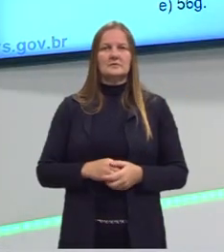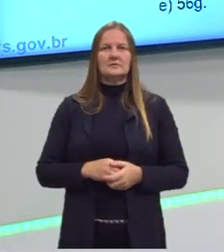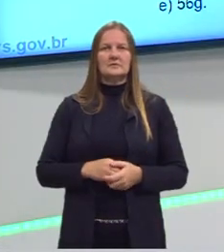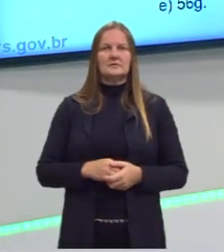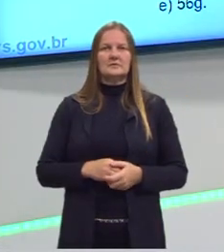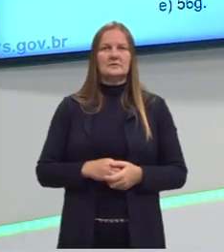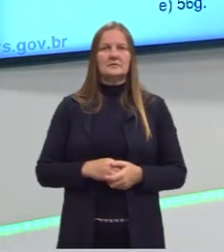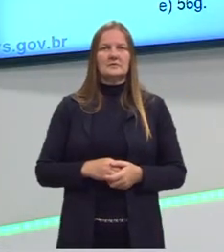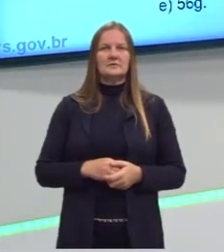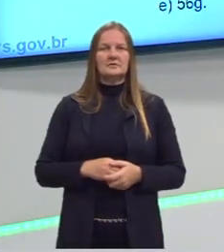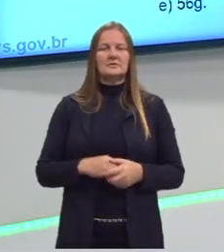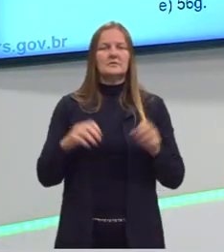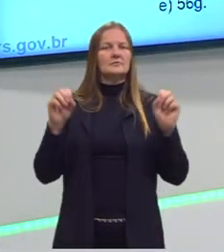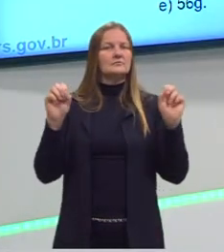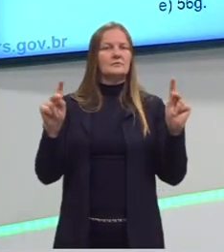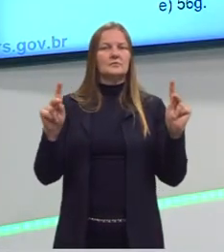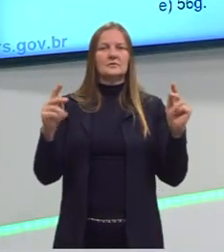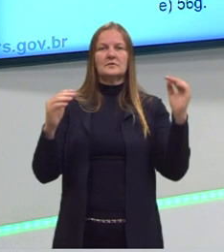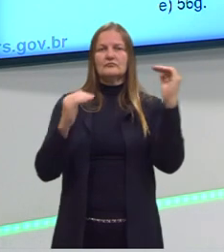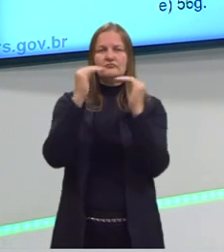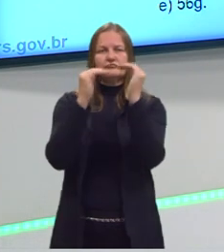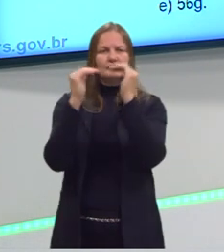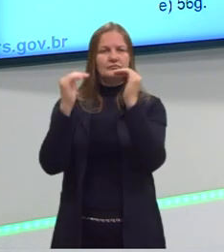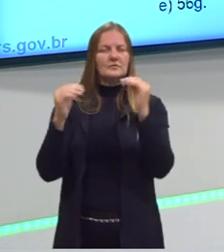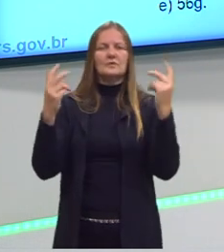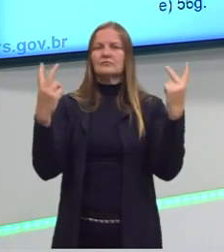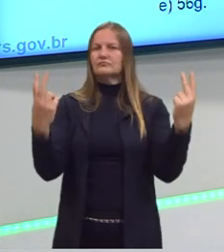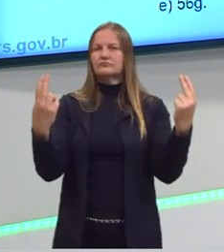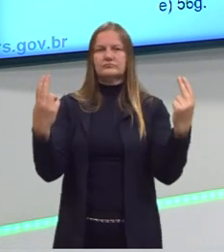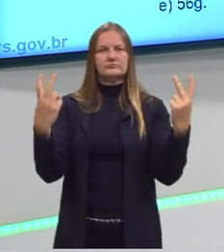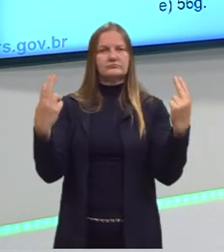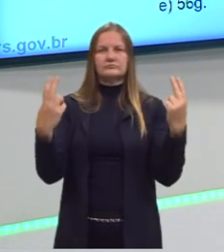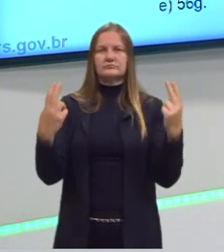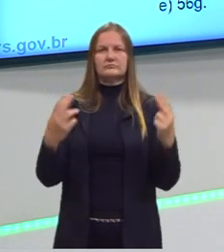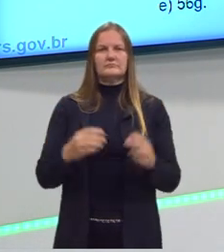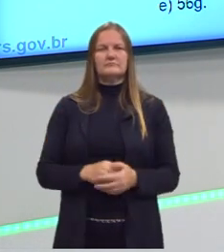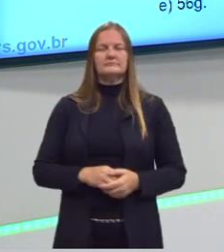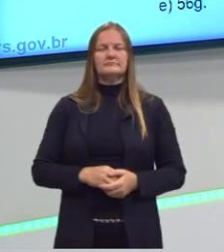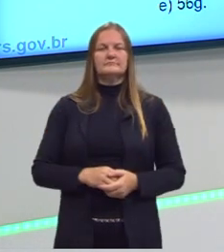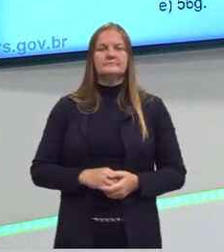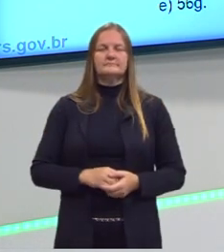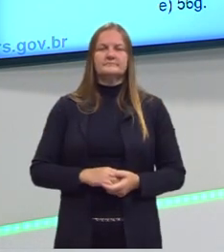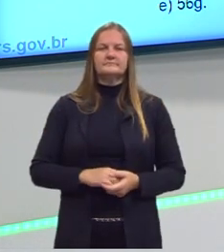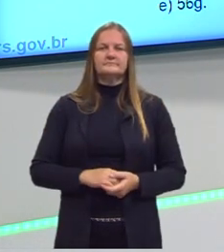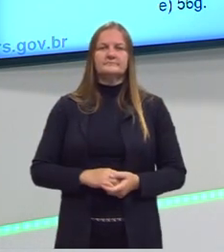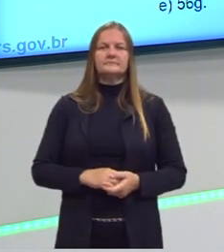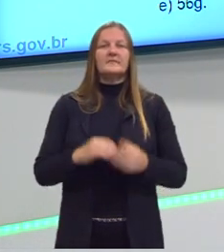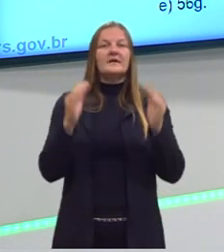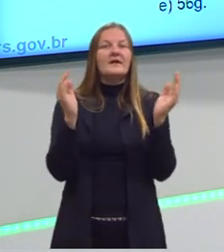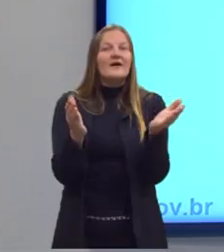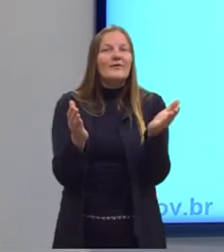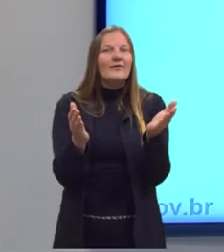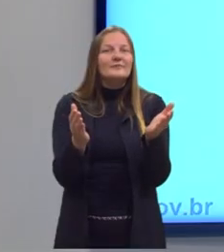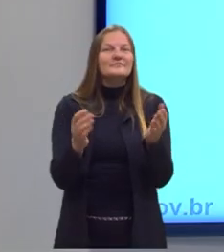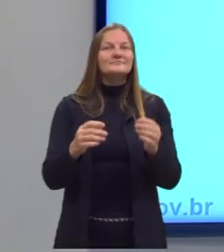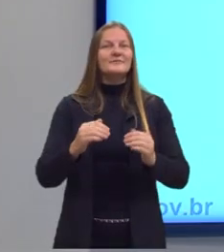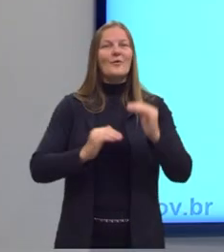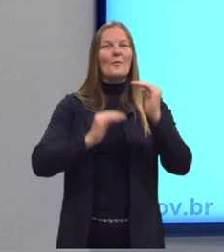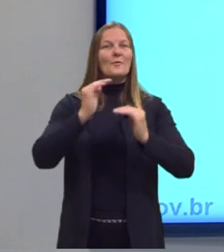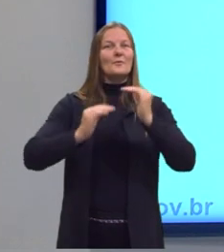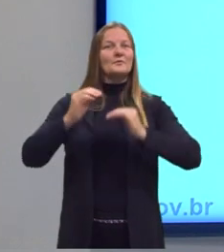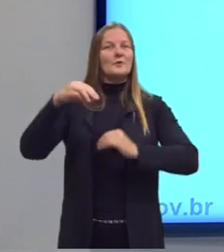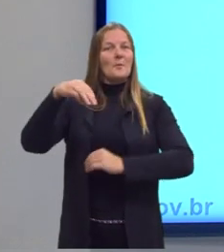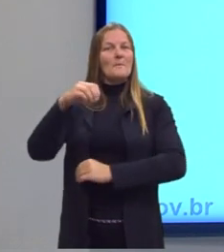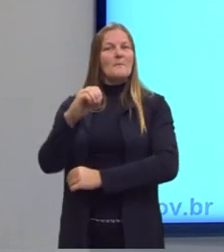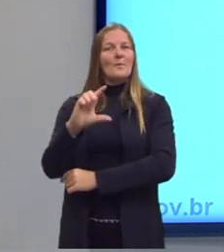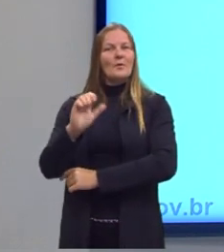hidrogênio. Ok, ela está balanceada, então, os dois primeiros passos feitos. Agora, proporção molar,